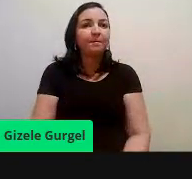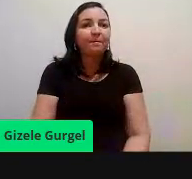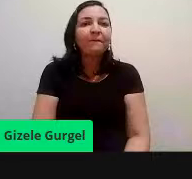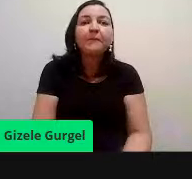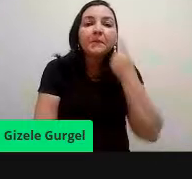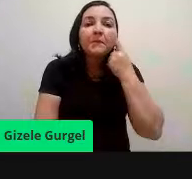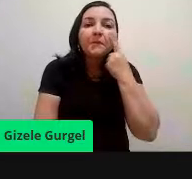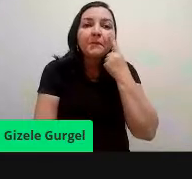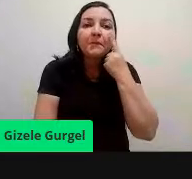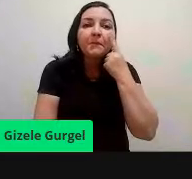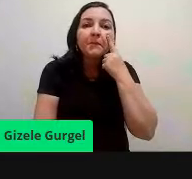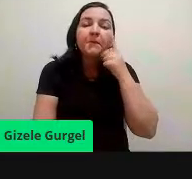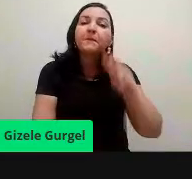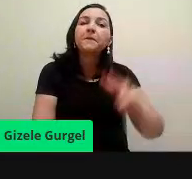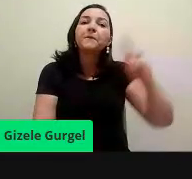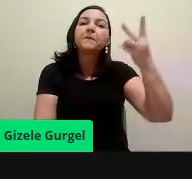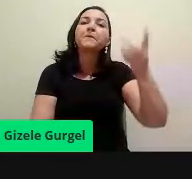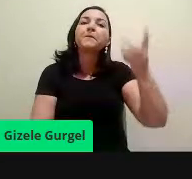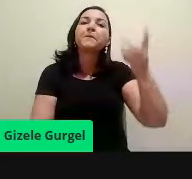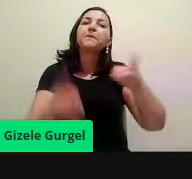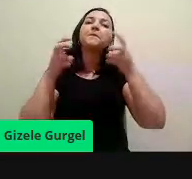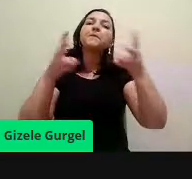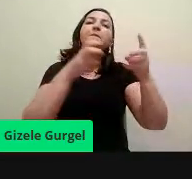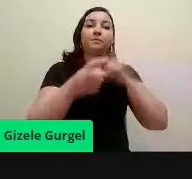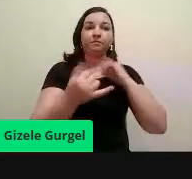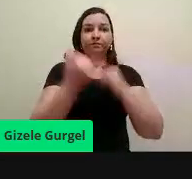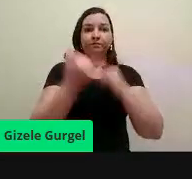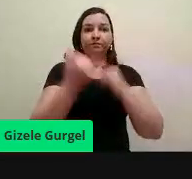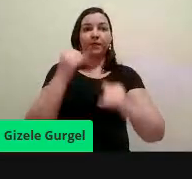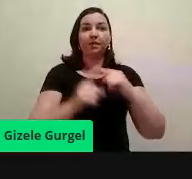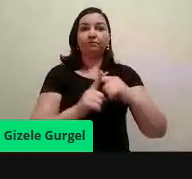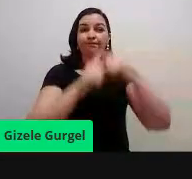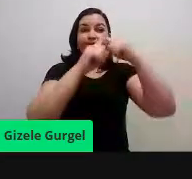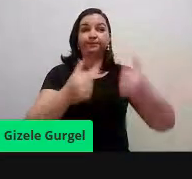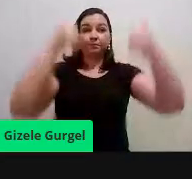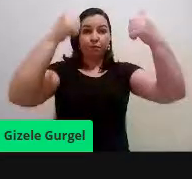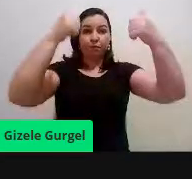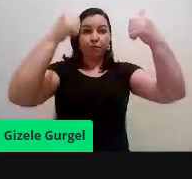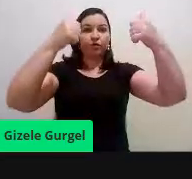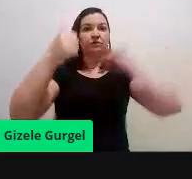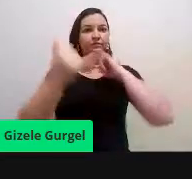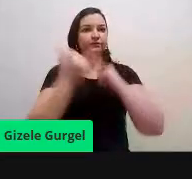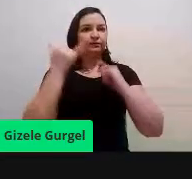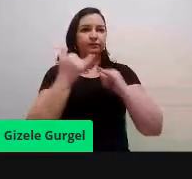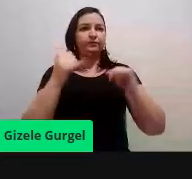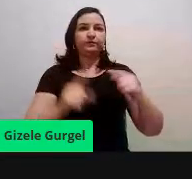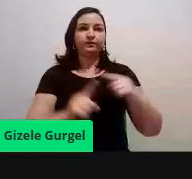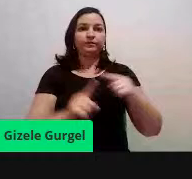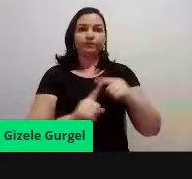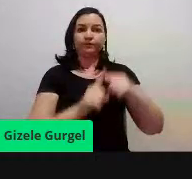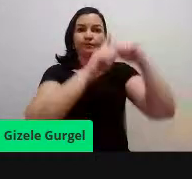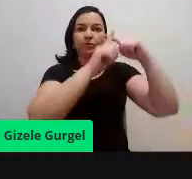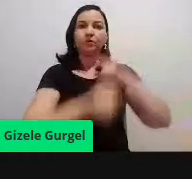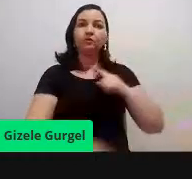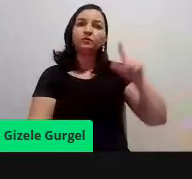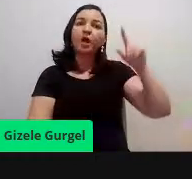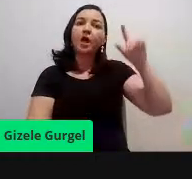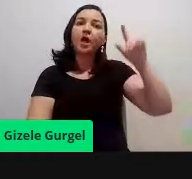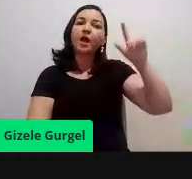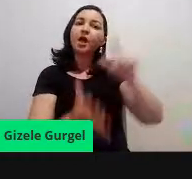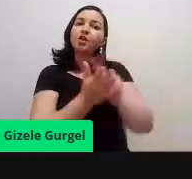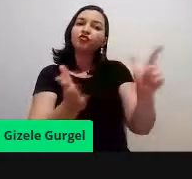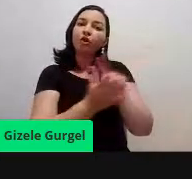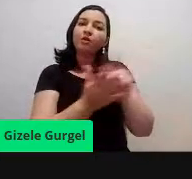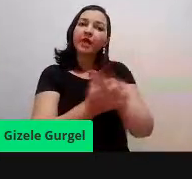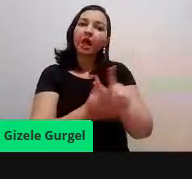os reflexos, né, os reflexos positivos, então, isso aí foram matérias, né, de jornal que, que peguei,